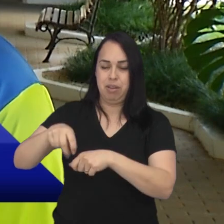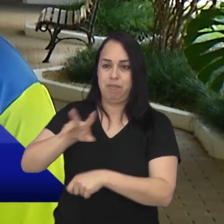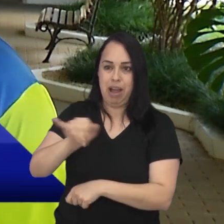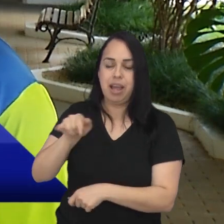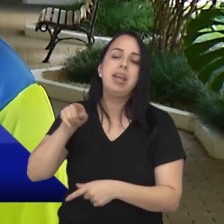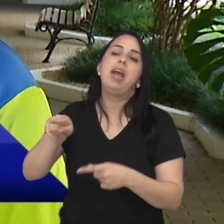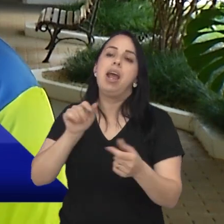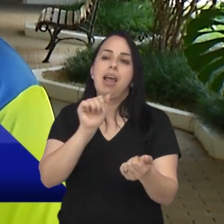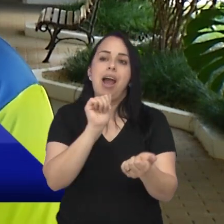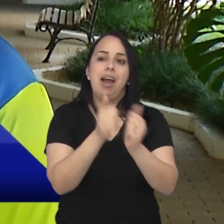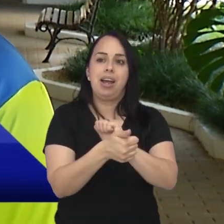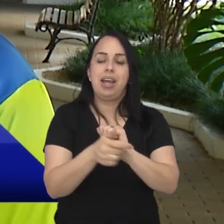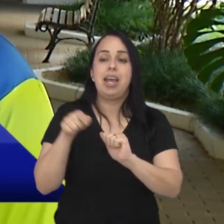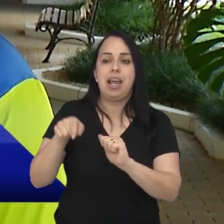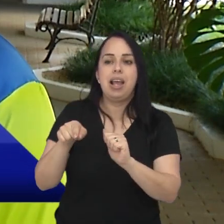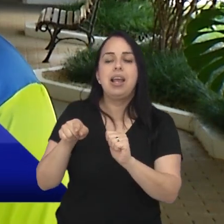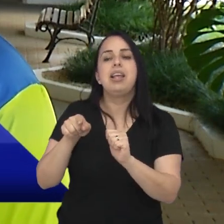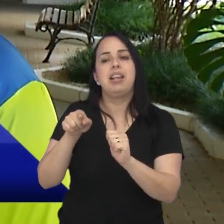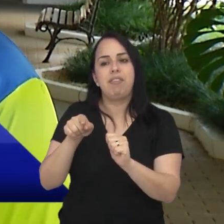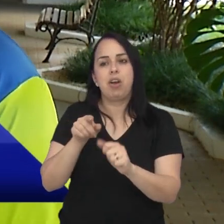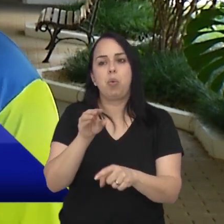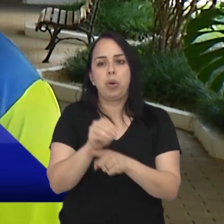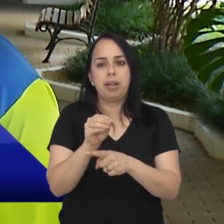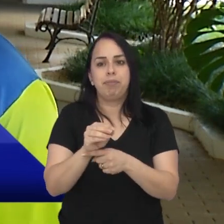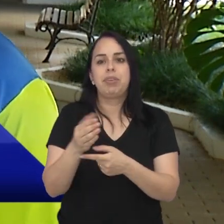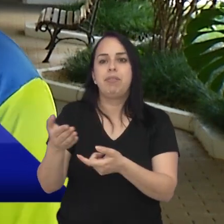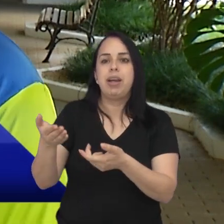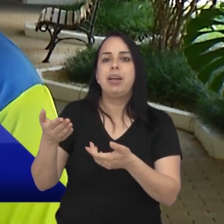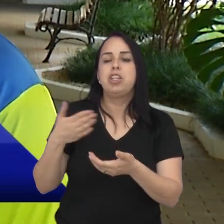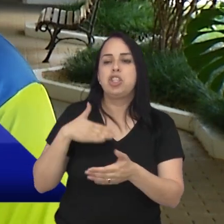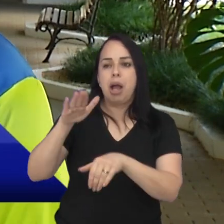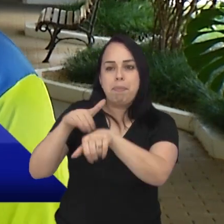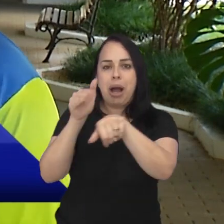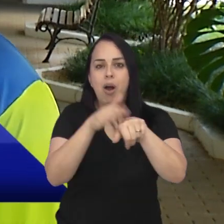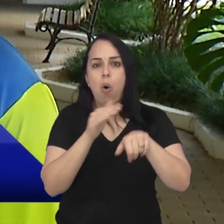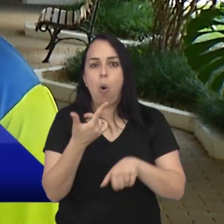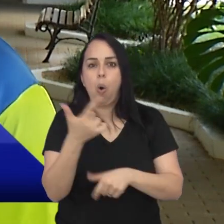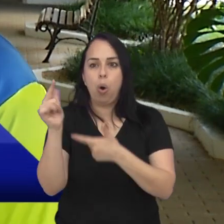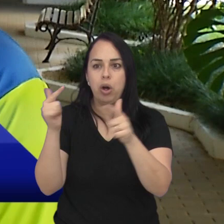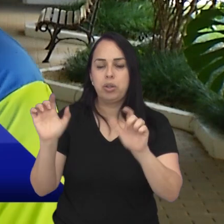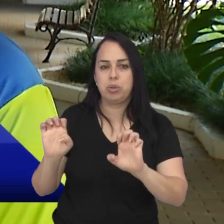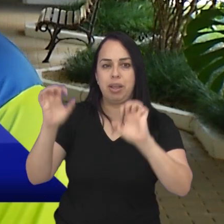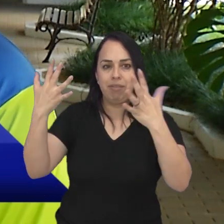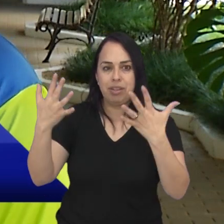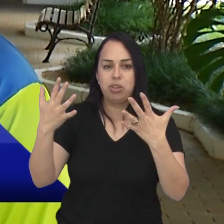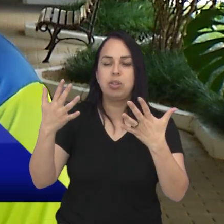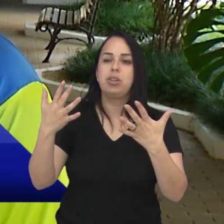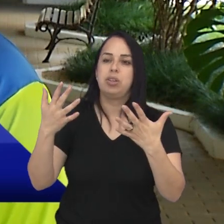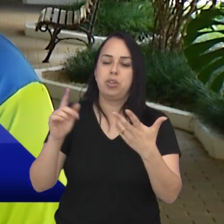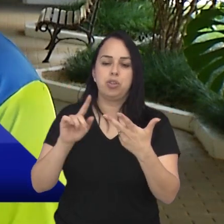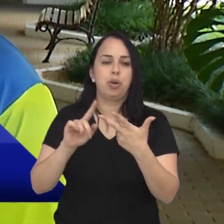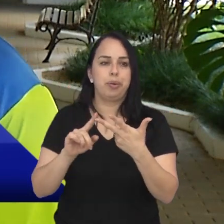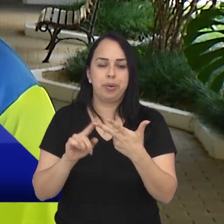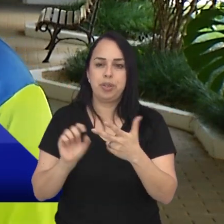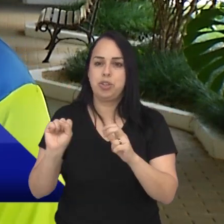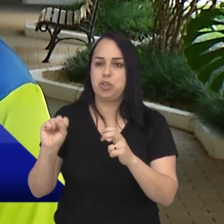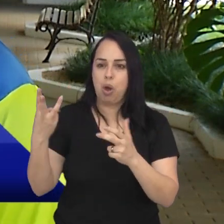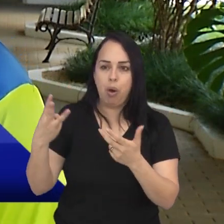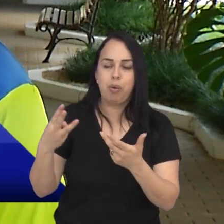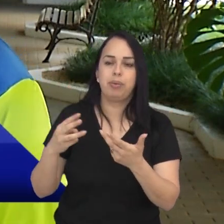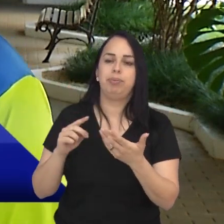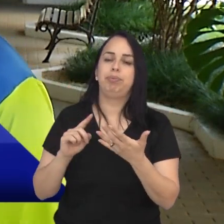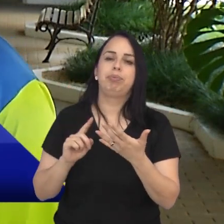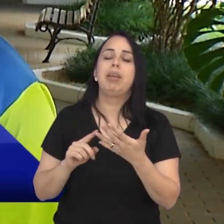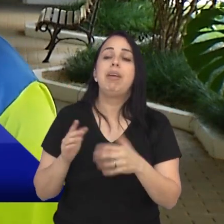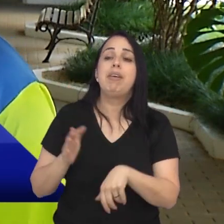futebol, né? Que ele já é um gestor do futebol de São José dos Campos, vai trazer outros eventos, mais jogos e também outros eventos como shows e